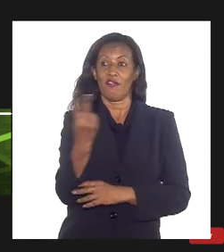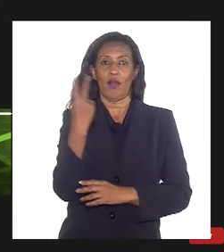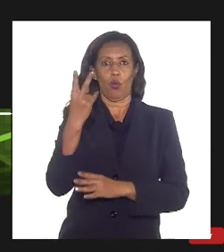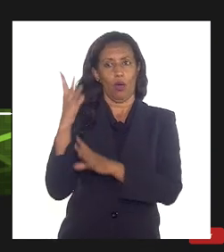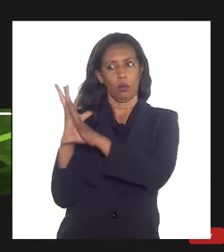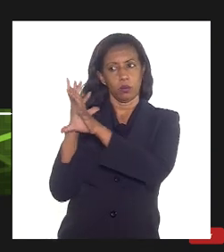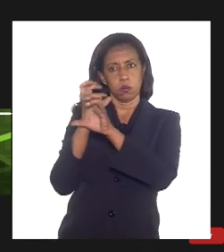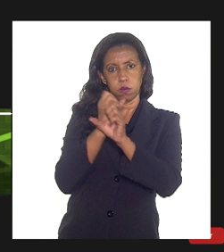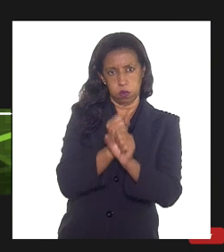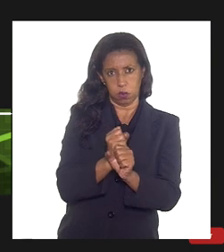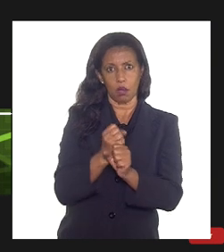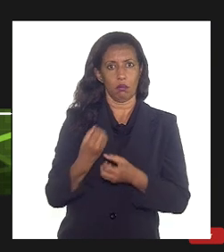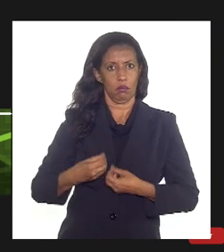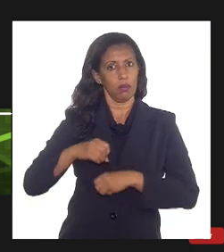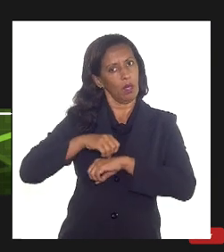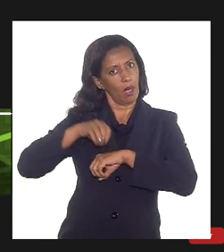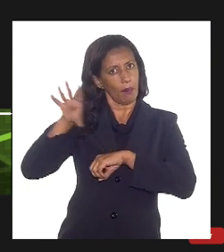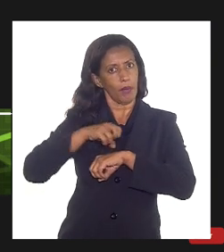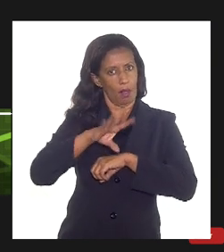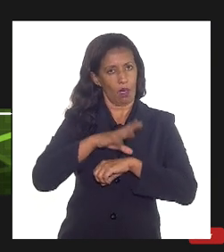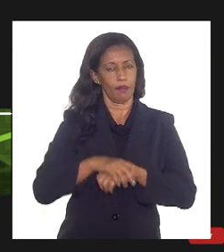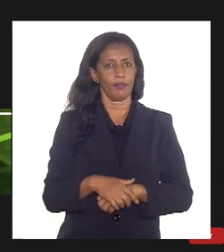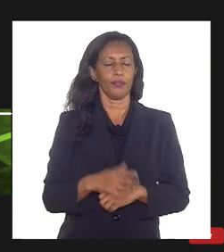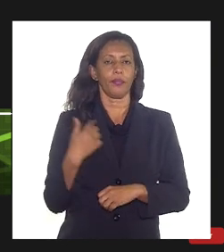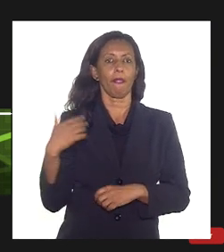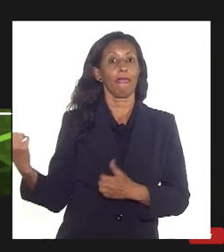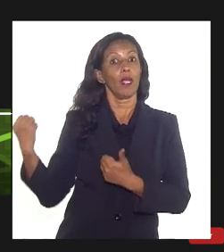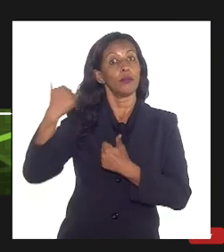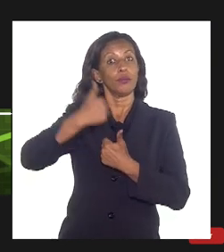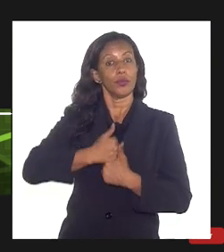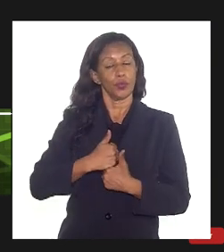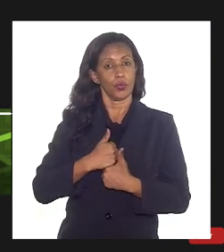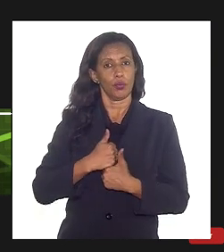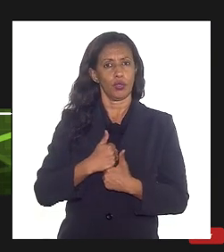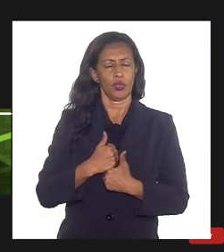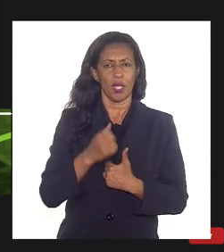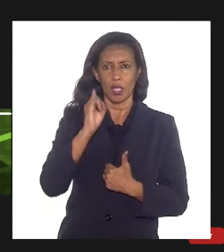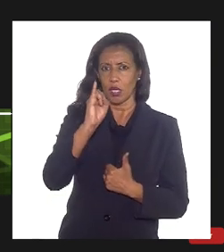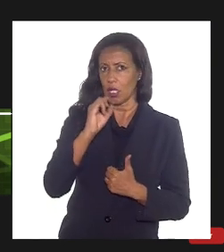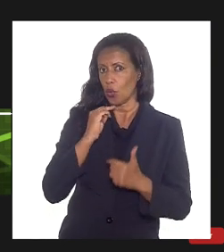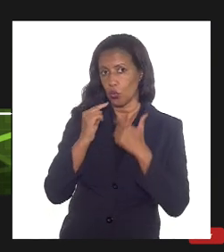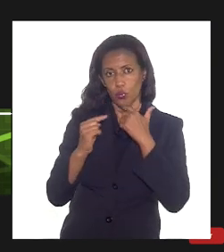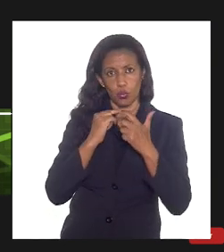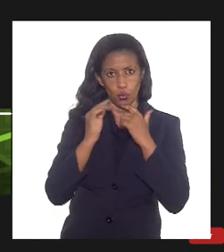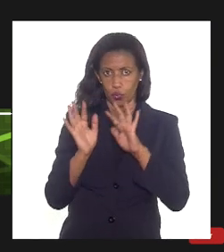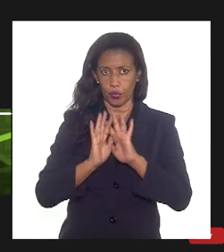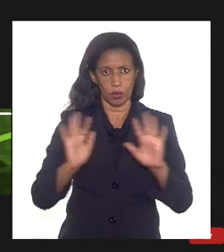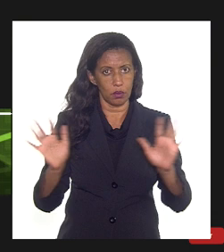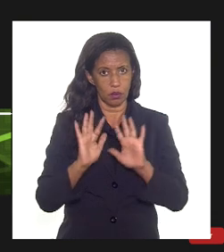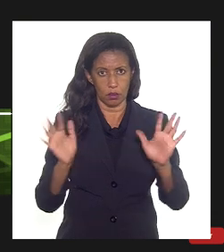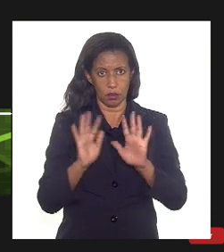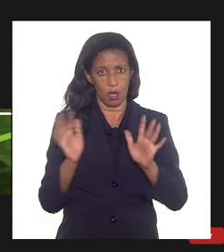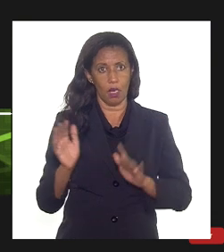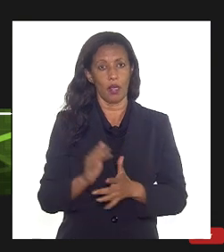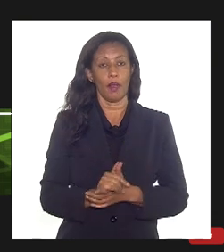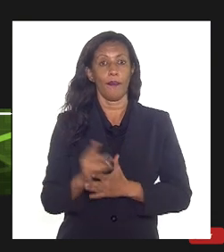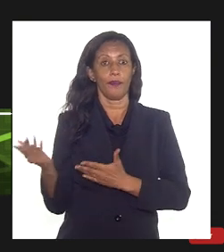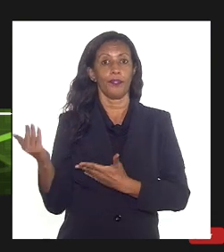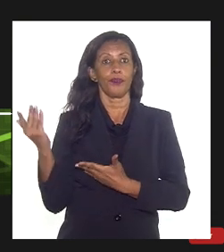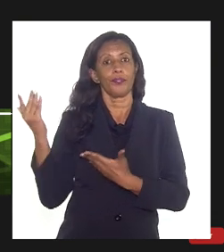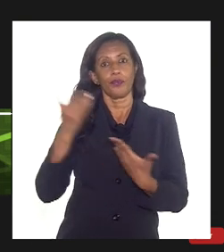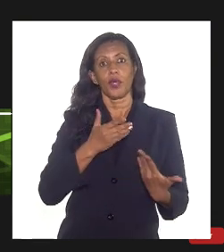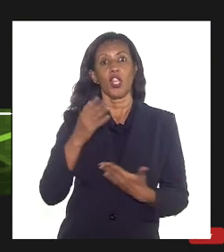eu vou passar a palavra agora deputado Luiz Paulo se não houver mais questionamentos nesse momento para o Thiago